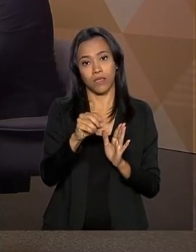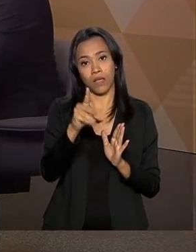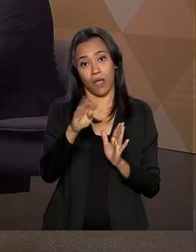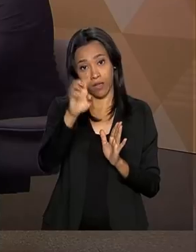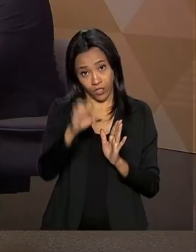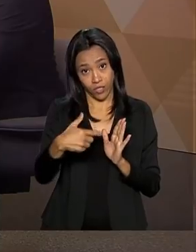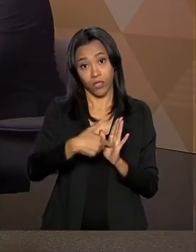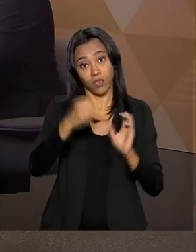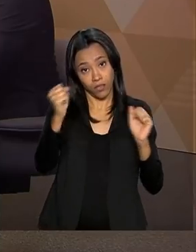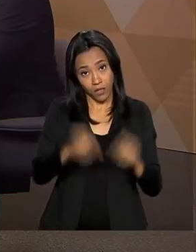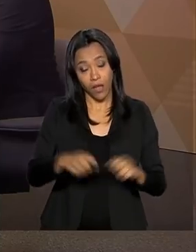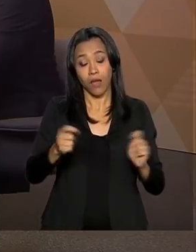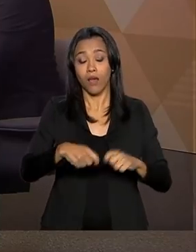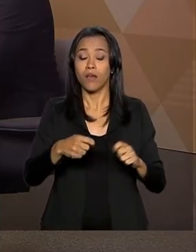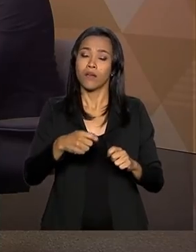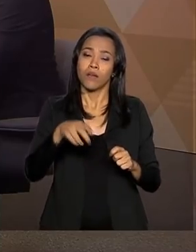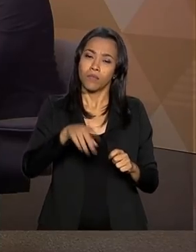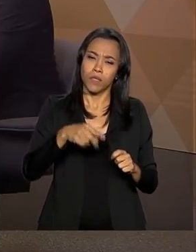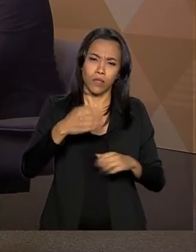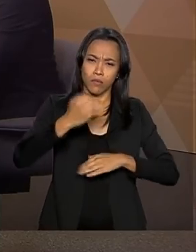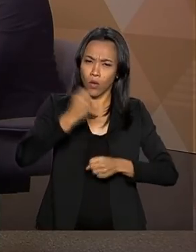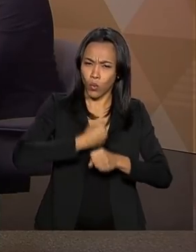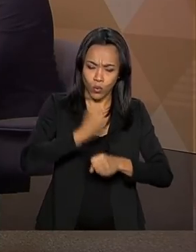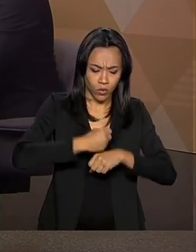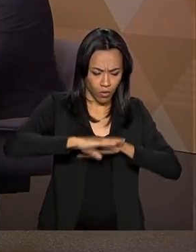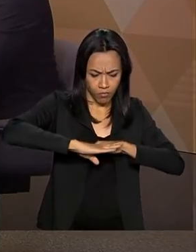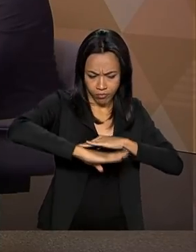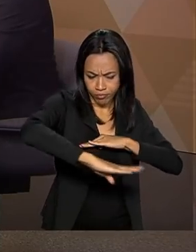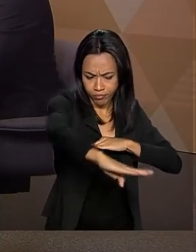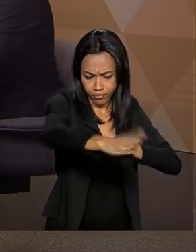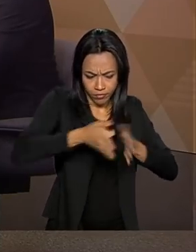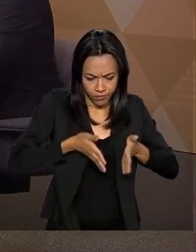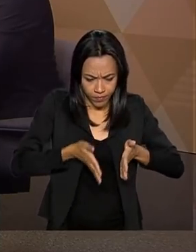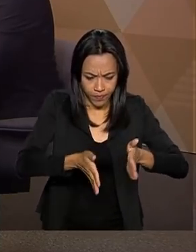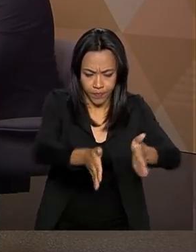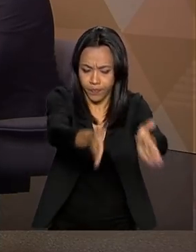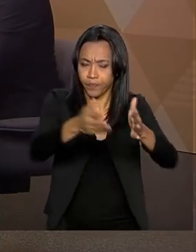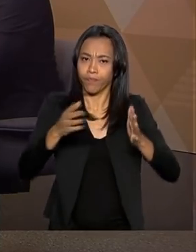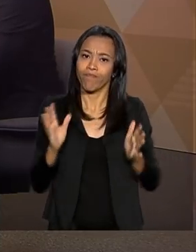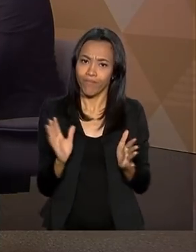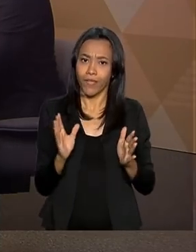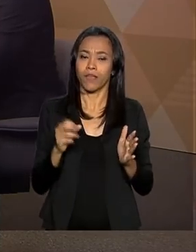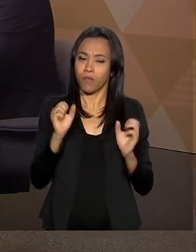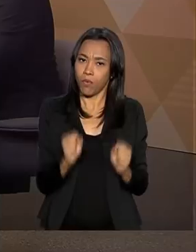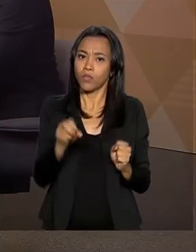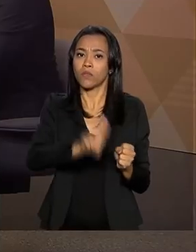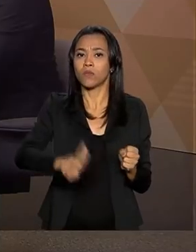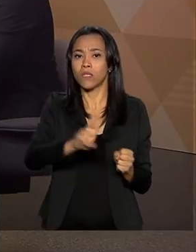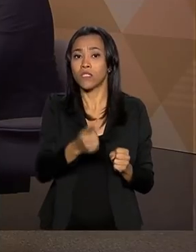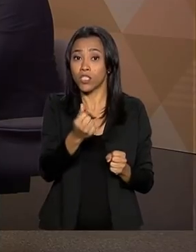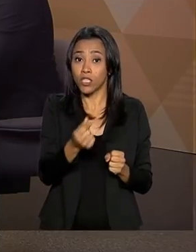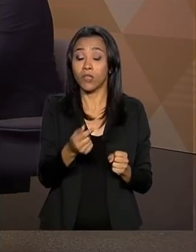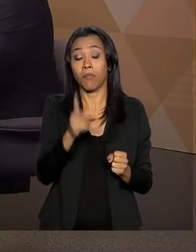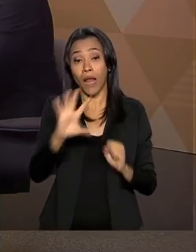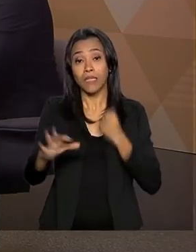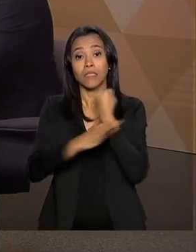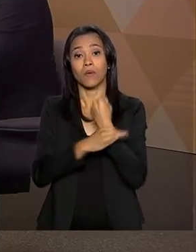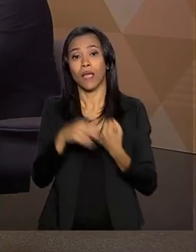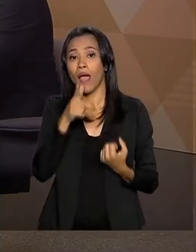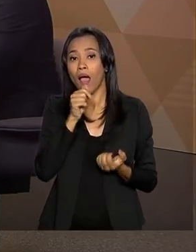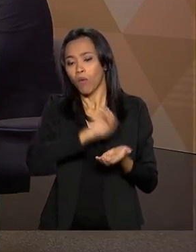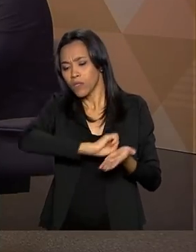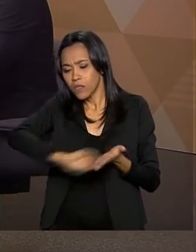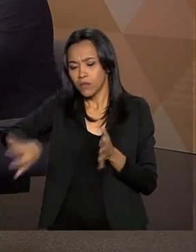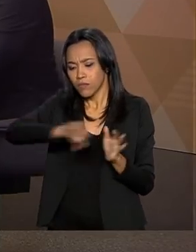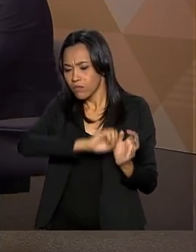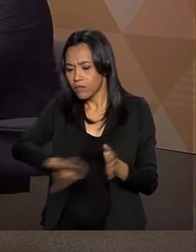urbano, que podem envolver tanto pavimentação, melhoria das vias públicas, garantindo que haja esse escoamento dessas águas, que